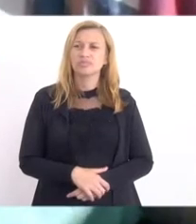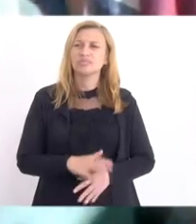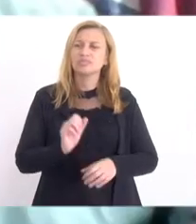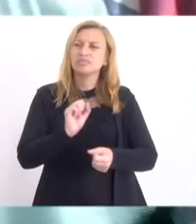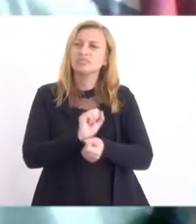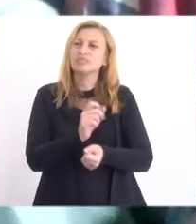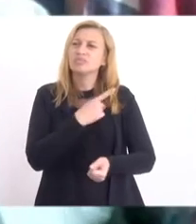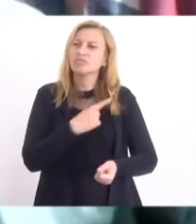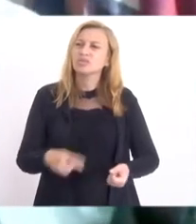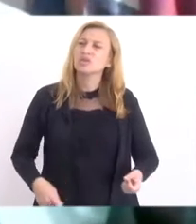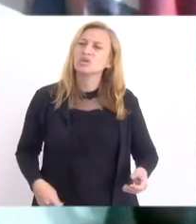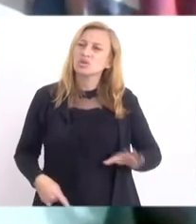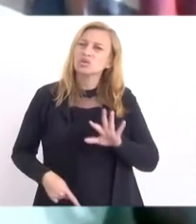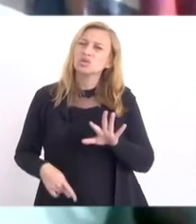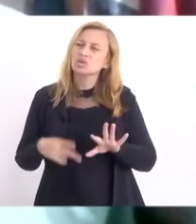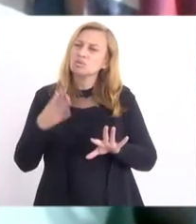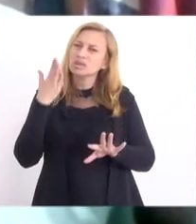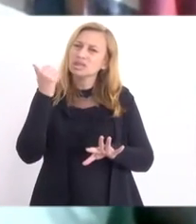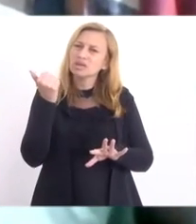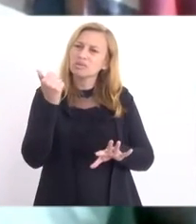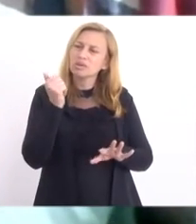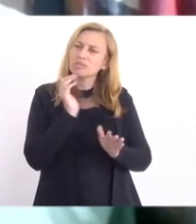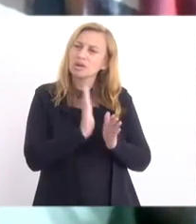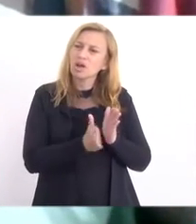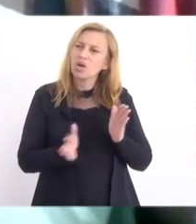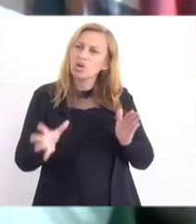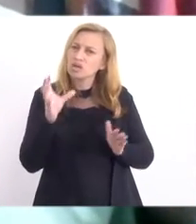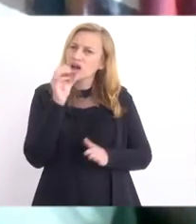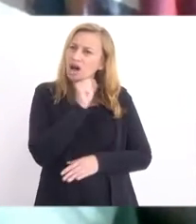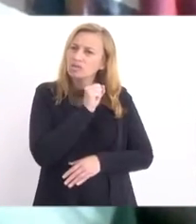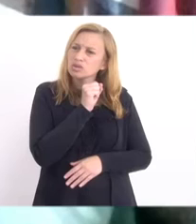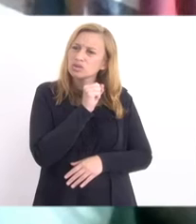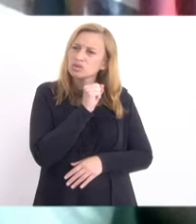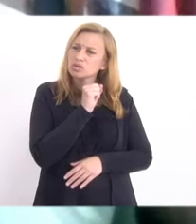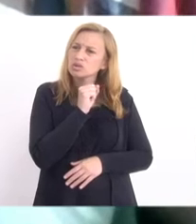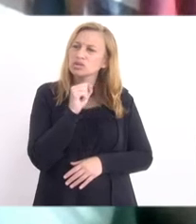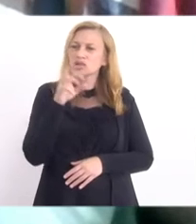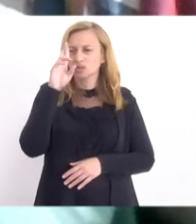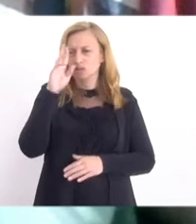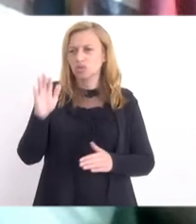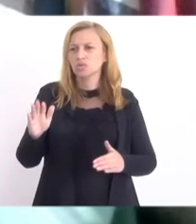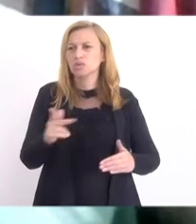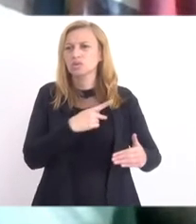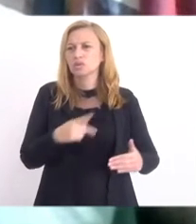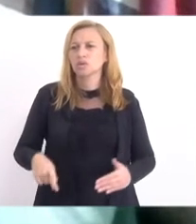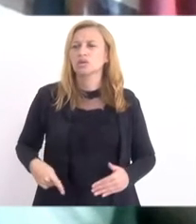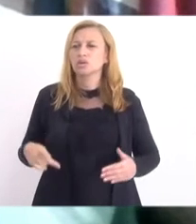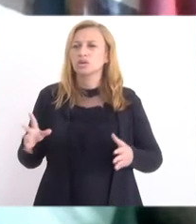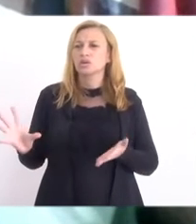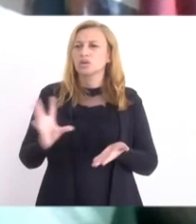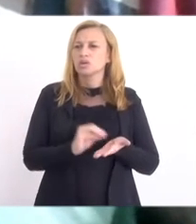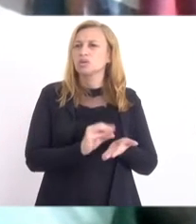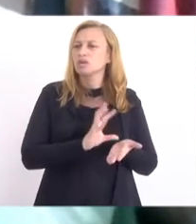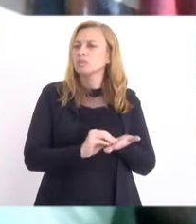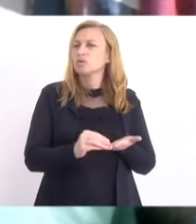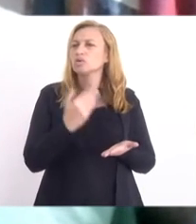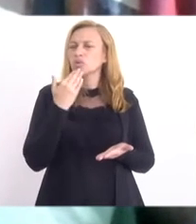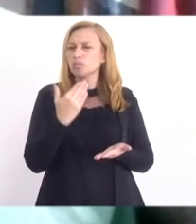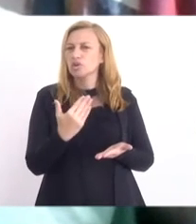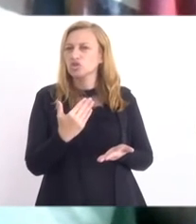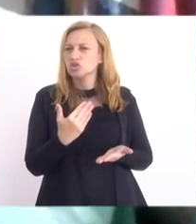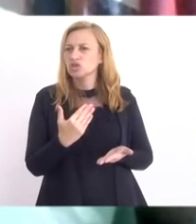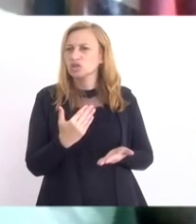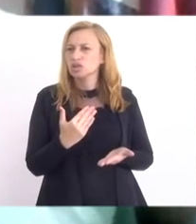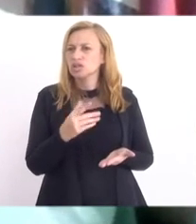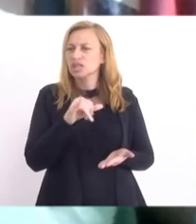Presidente, só para saber, pela ordem, rapidinho, se V. Exª conseguiu incluir na pauta aquilo que tinha me prometido